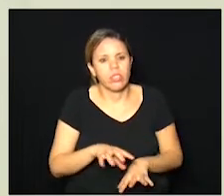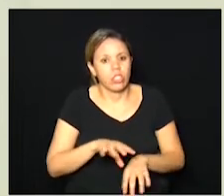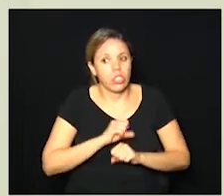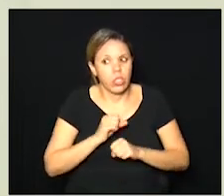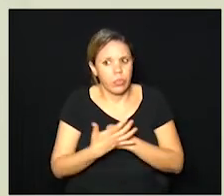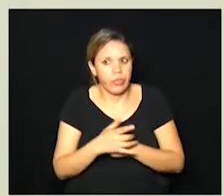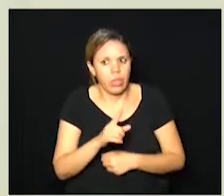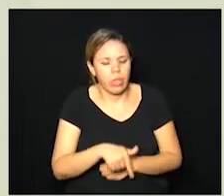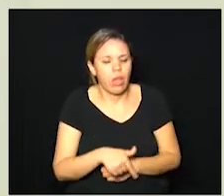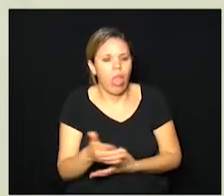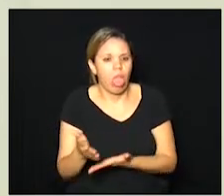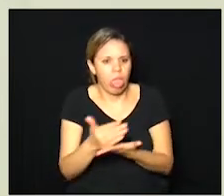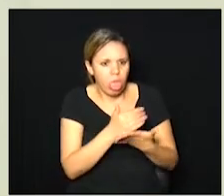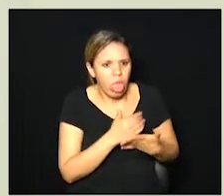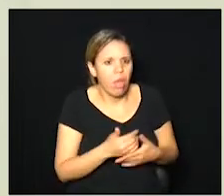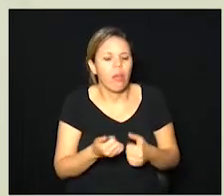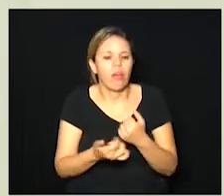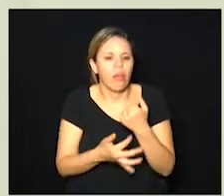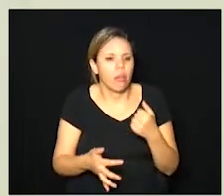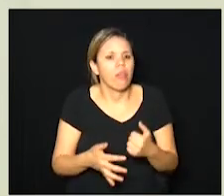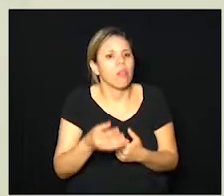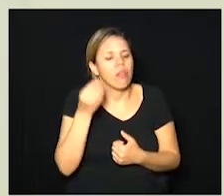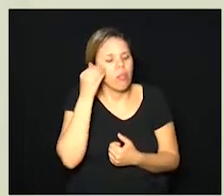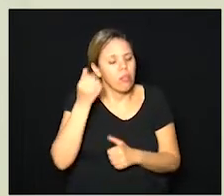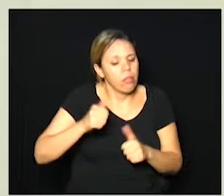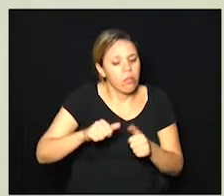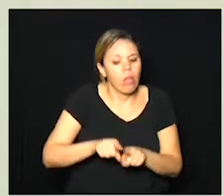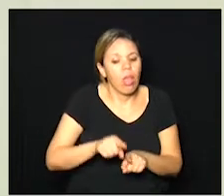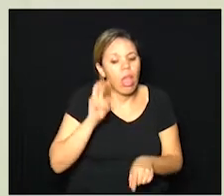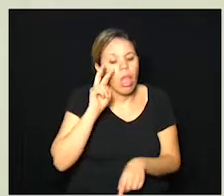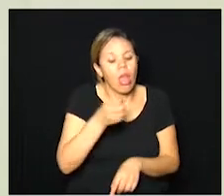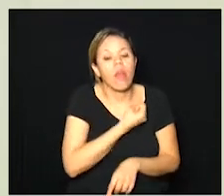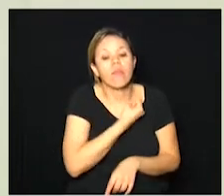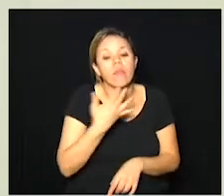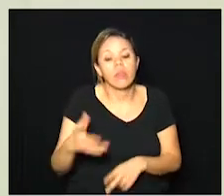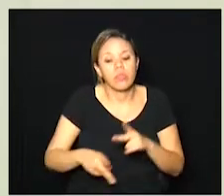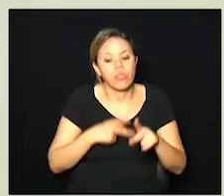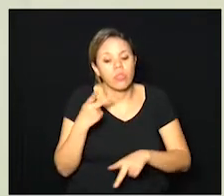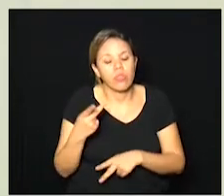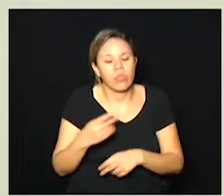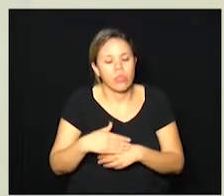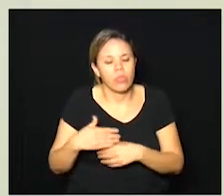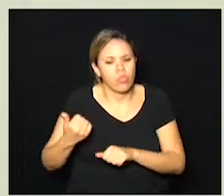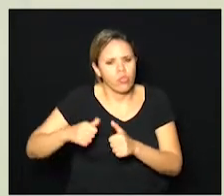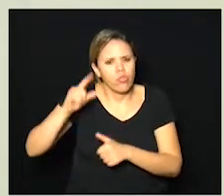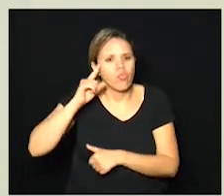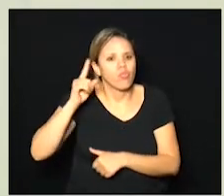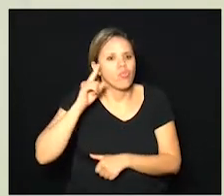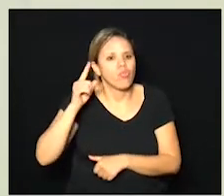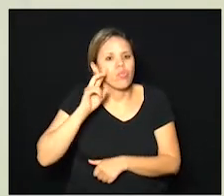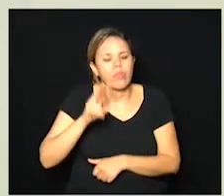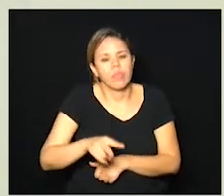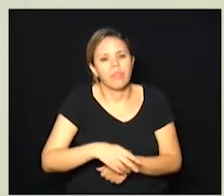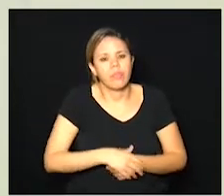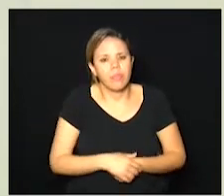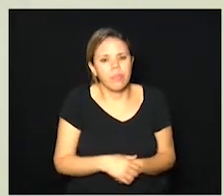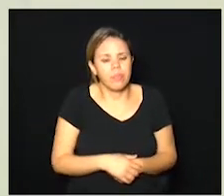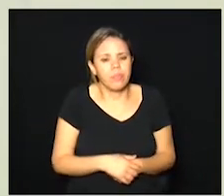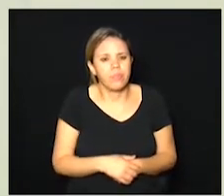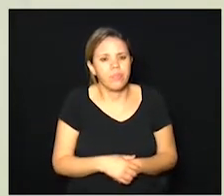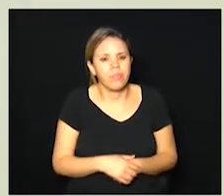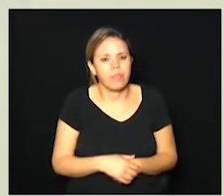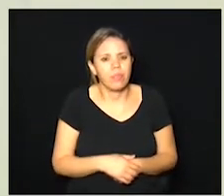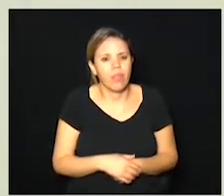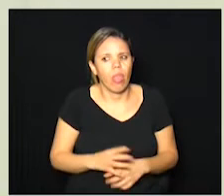o exame é coletado tanto que quando a gente olha os números todos passados todos os dias a gente vê como